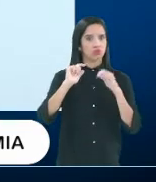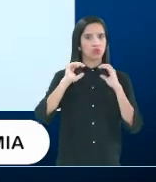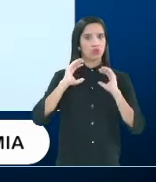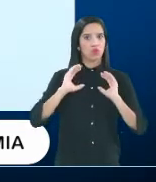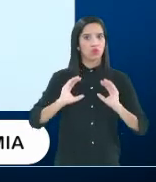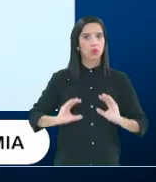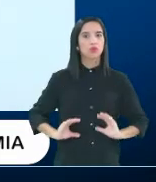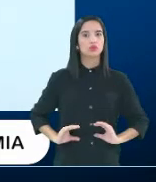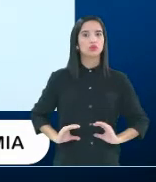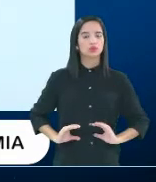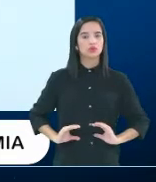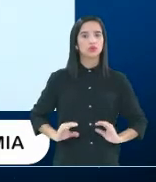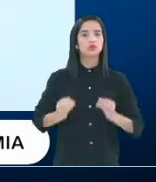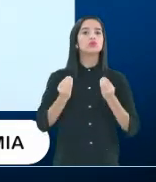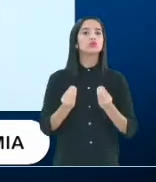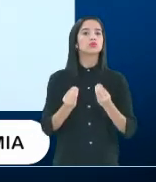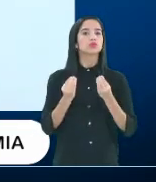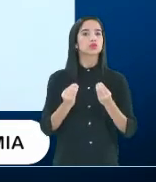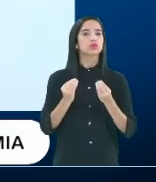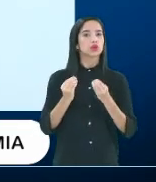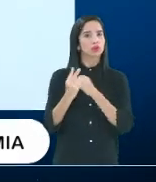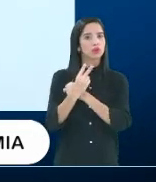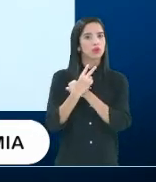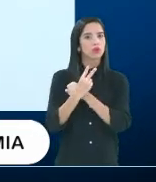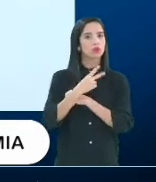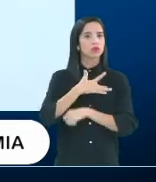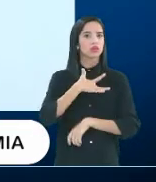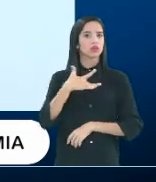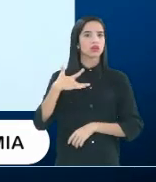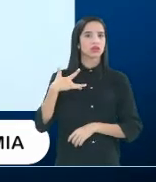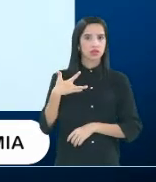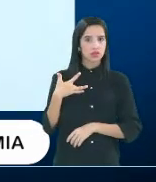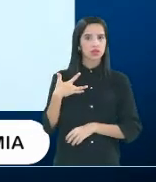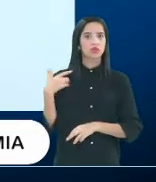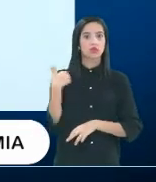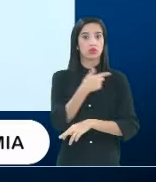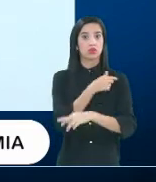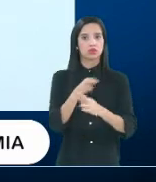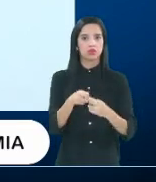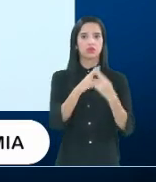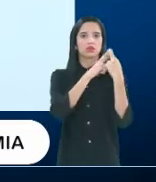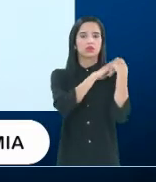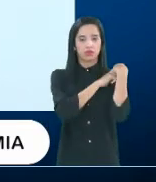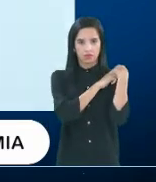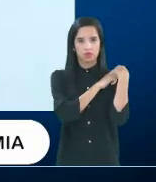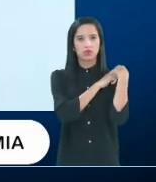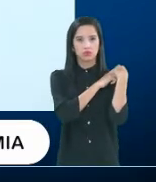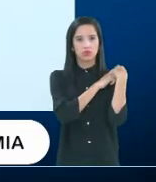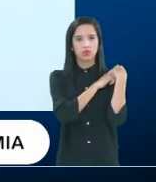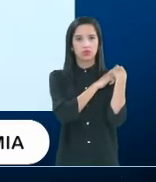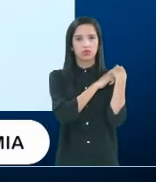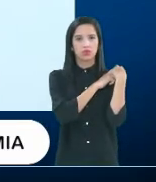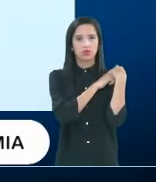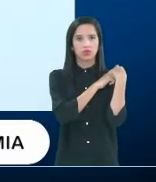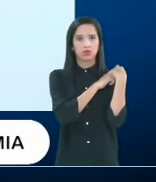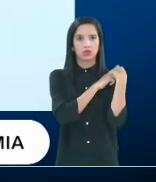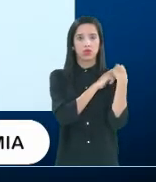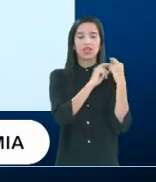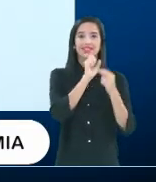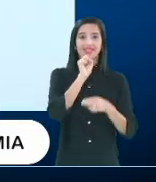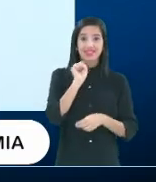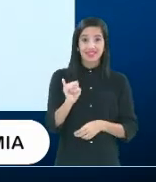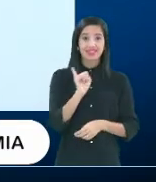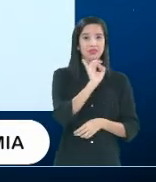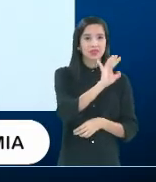que possam nos manter saudáveis, fazer o nosso dever de casa e fazer o que está ao nosso alcance. Se